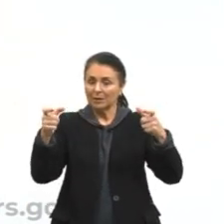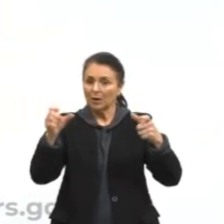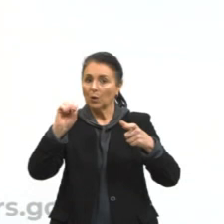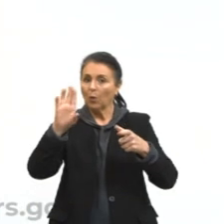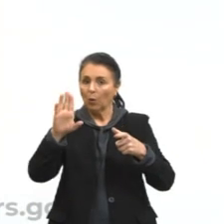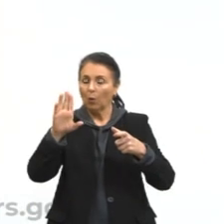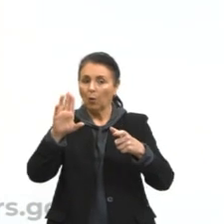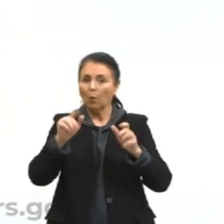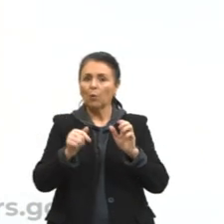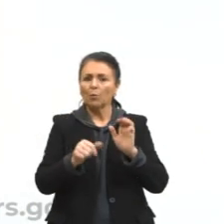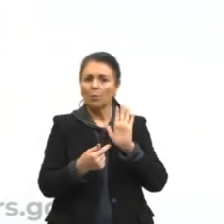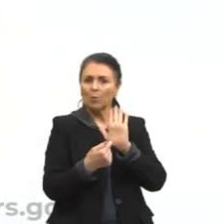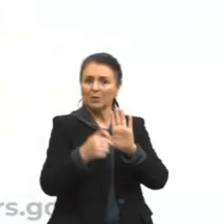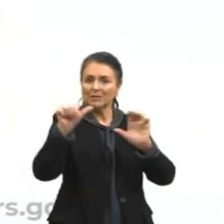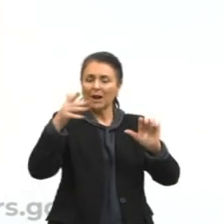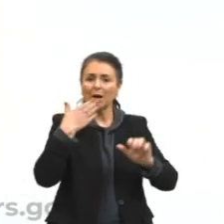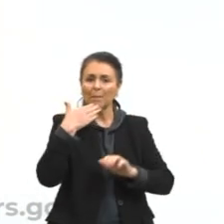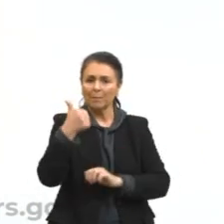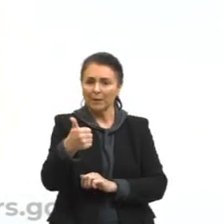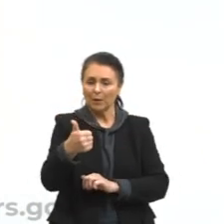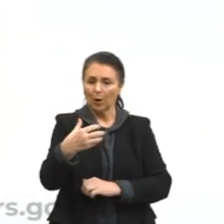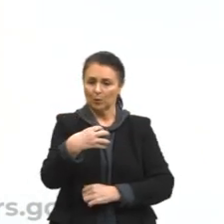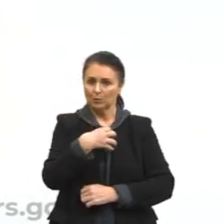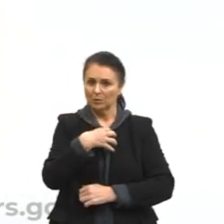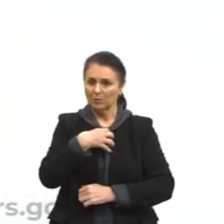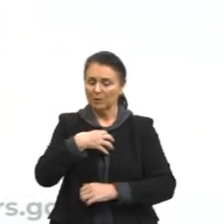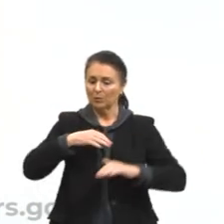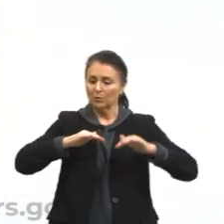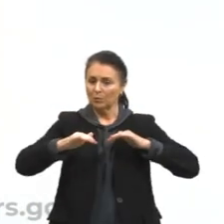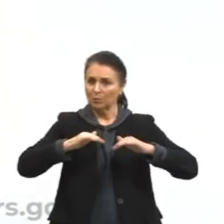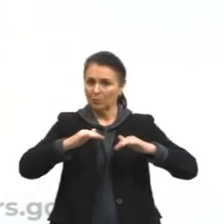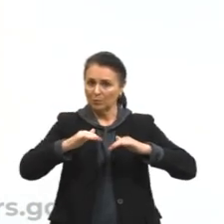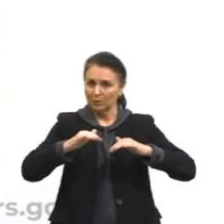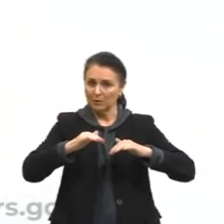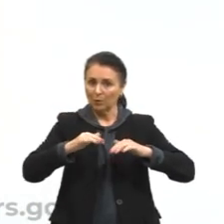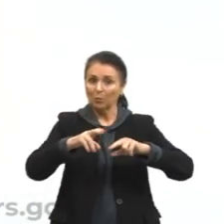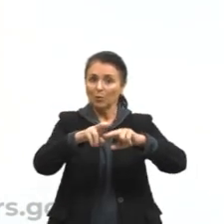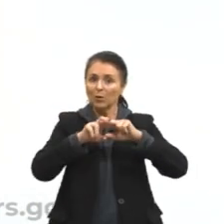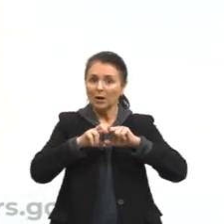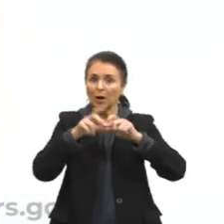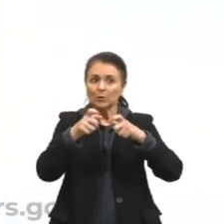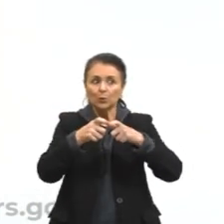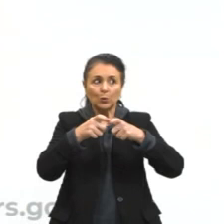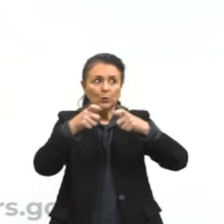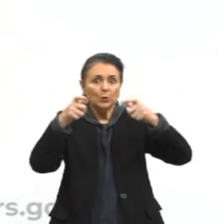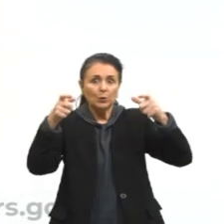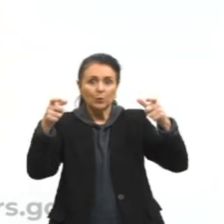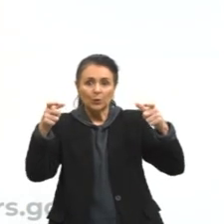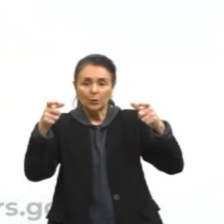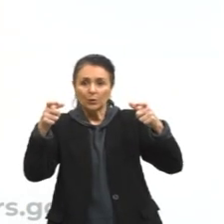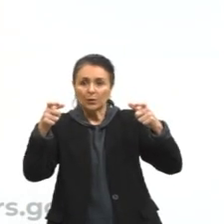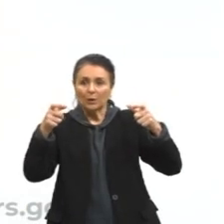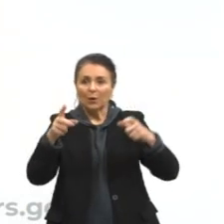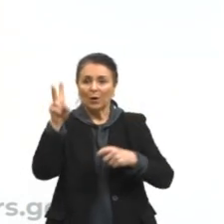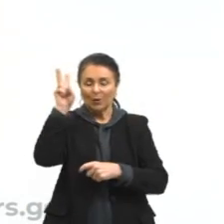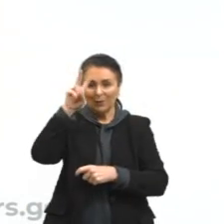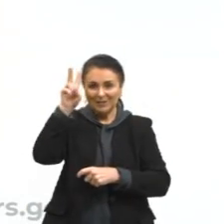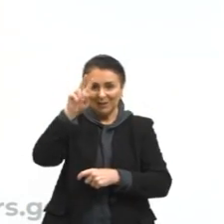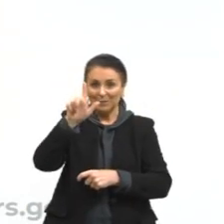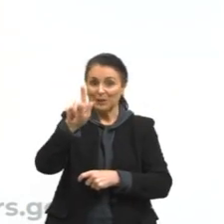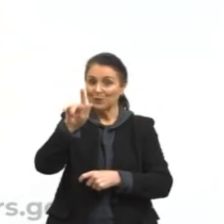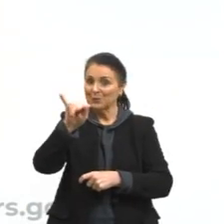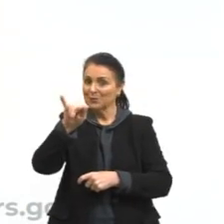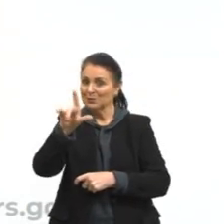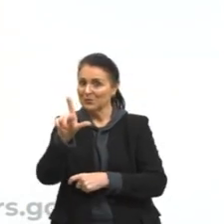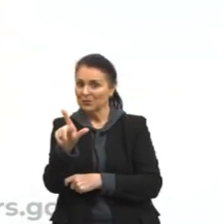enfatizar um sentimento ou ação predominantemente pelo excesso. Olha o exemplo ali do Gil, Gilberto Gil.